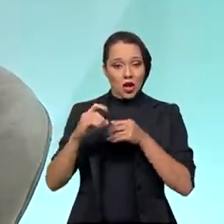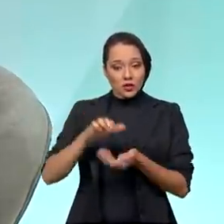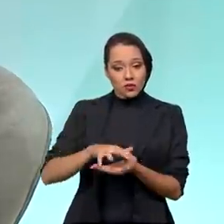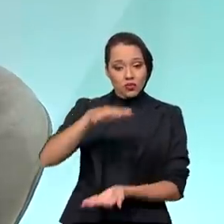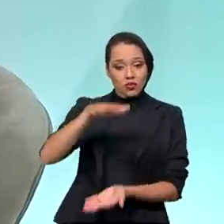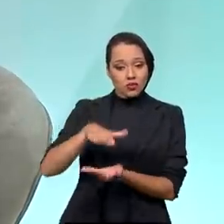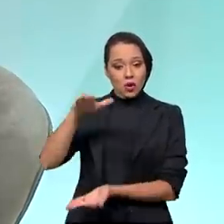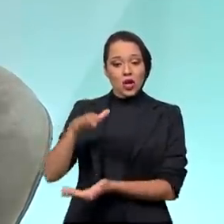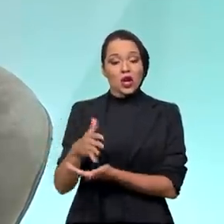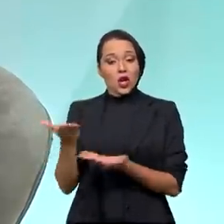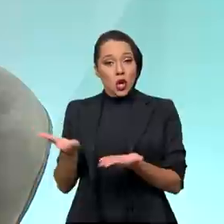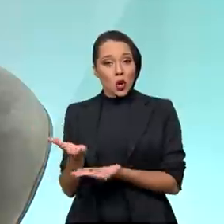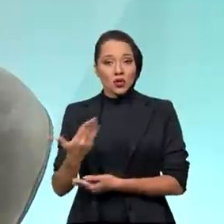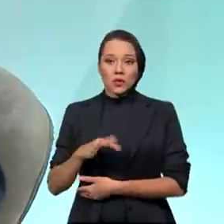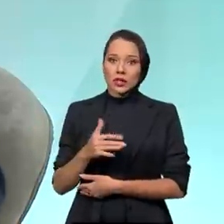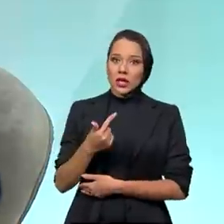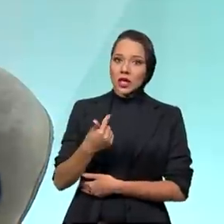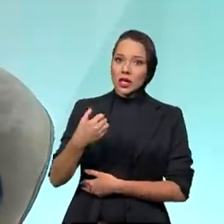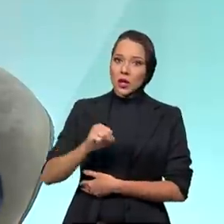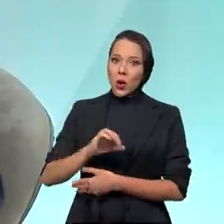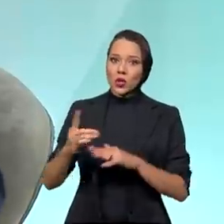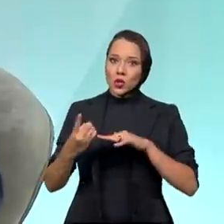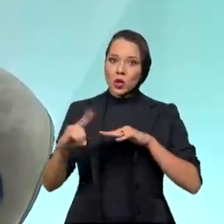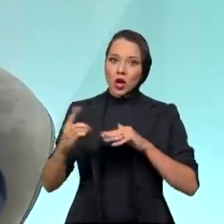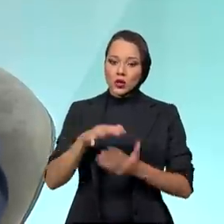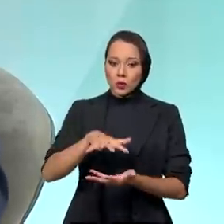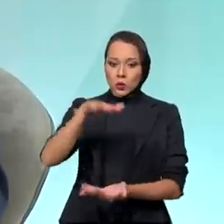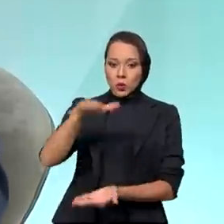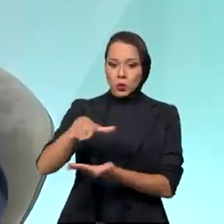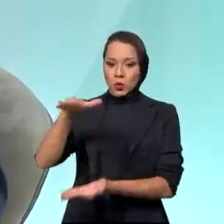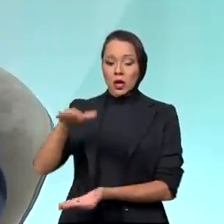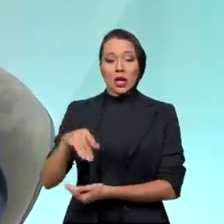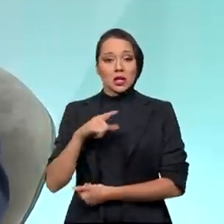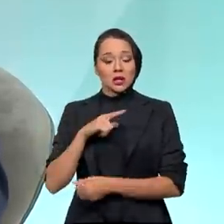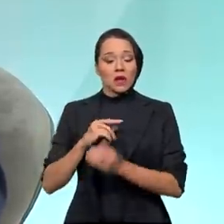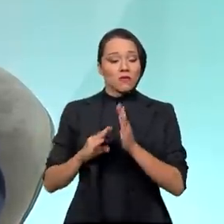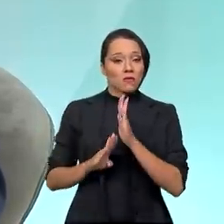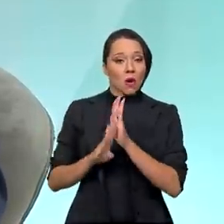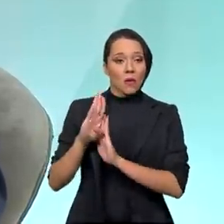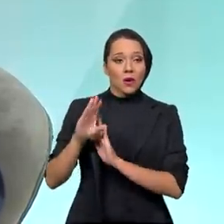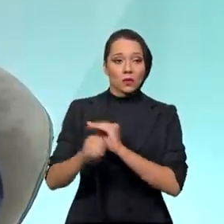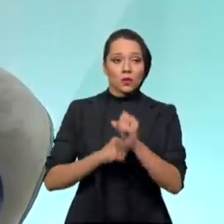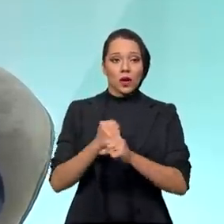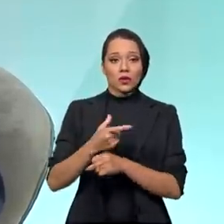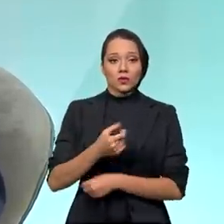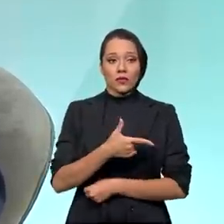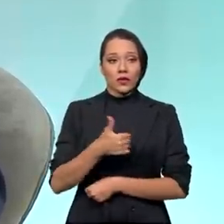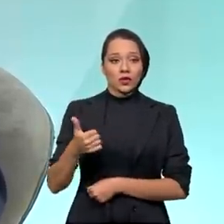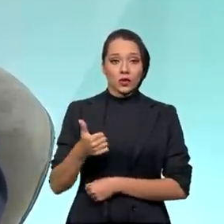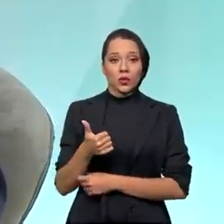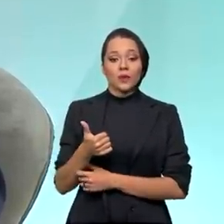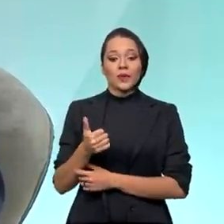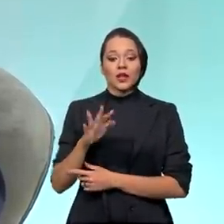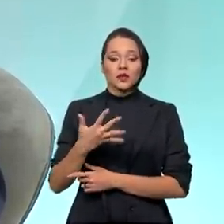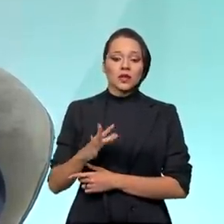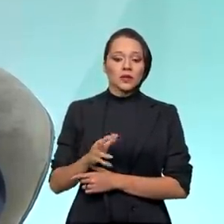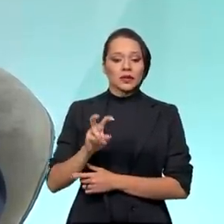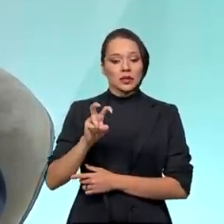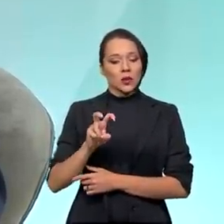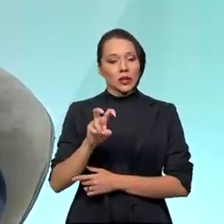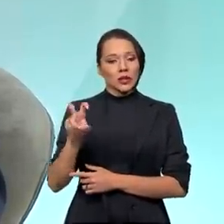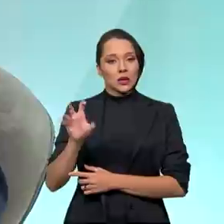E hoje está na casa de 78 dólares o barril. Então, tivemos um aumento nesse ano de 2021 do petróleo de cerca de